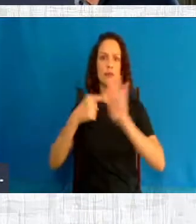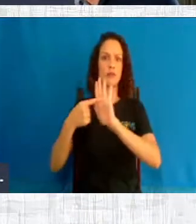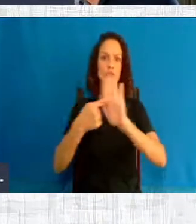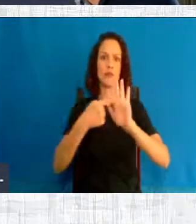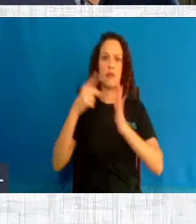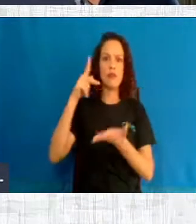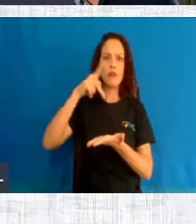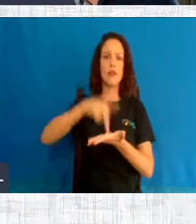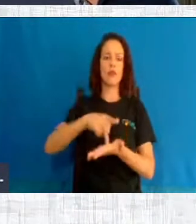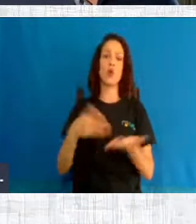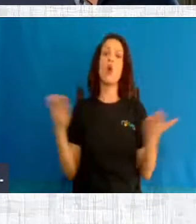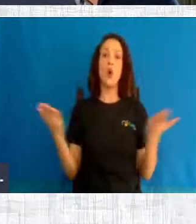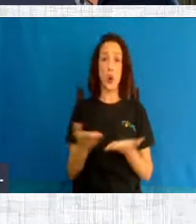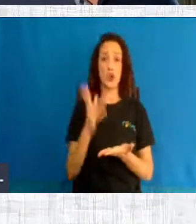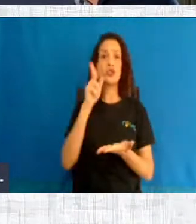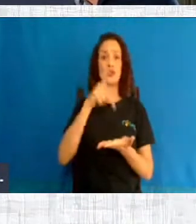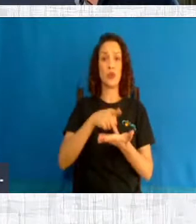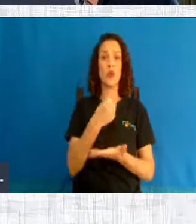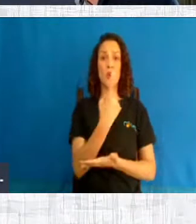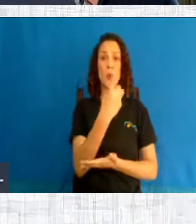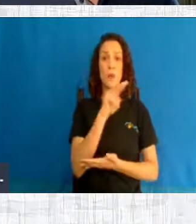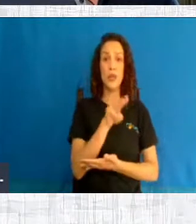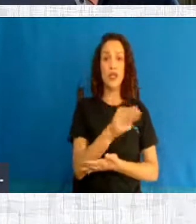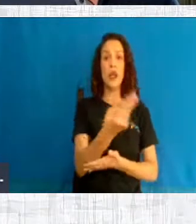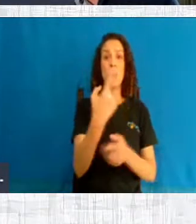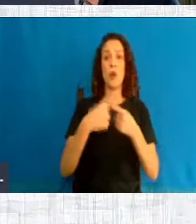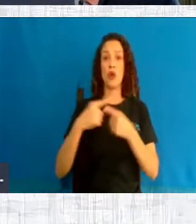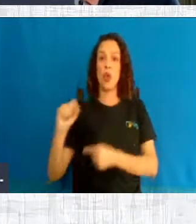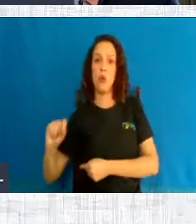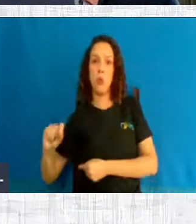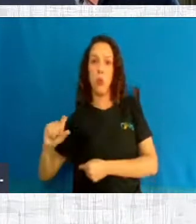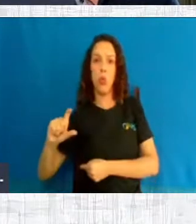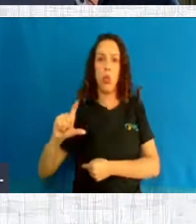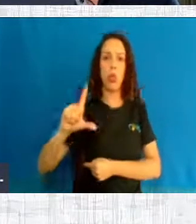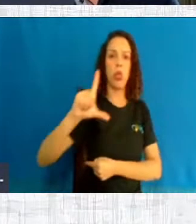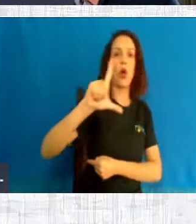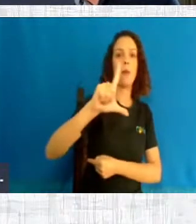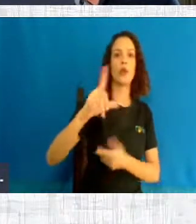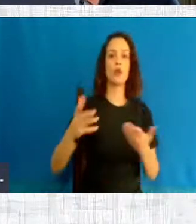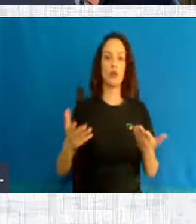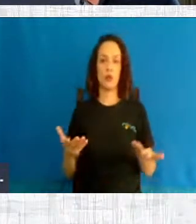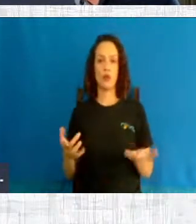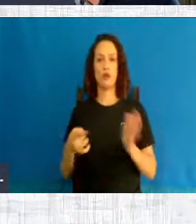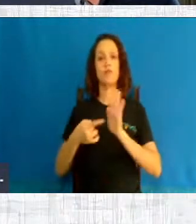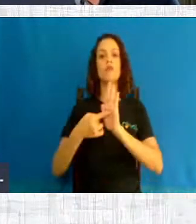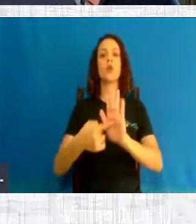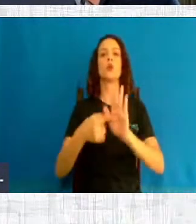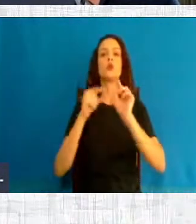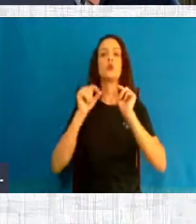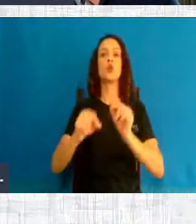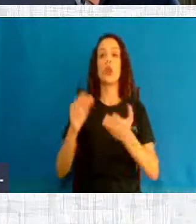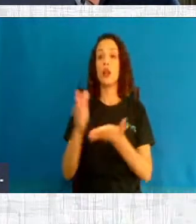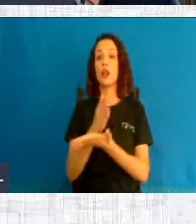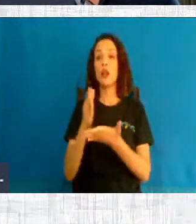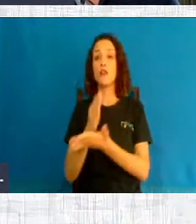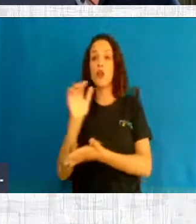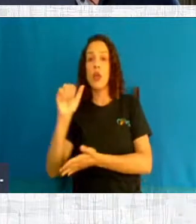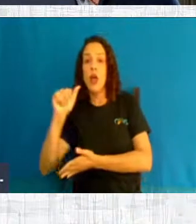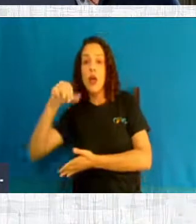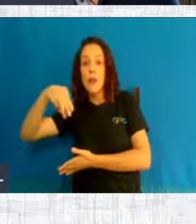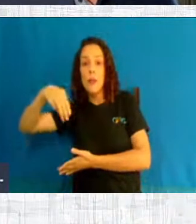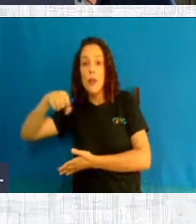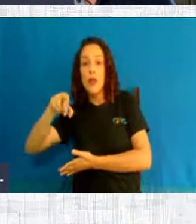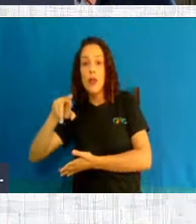em dia é em torno de um milhão mesmo. Então, ele declarou isso no livro América que Aborta, inclusive por escrita.